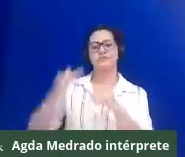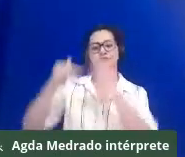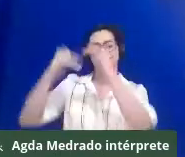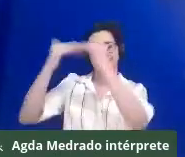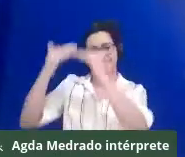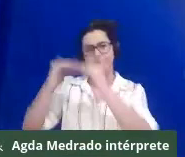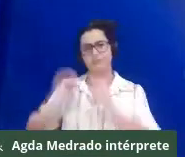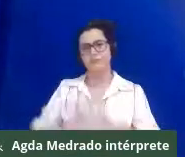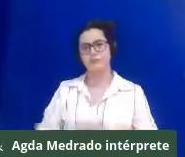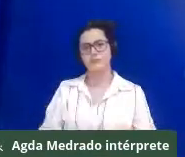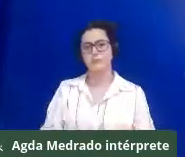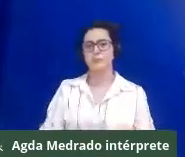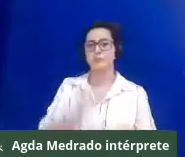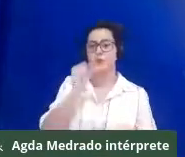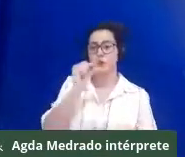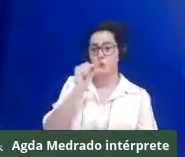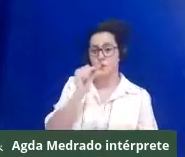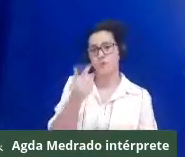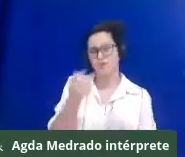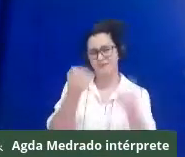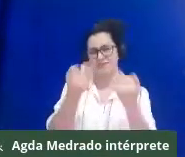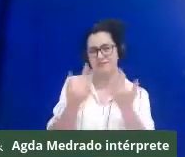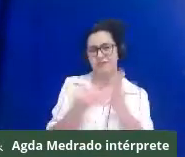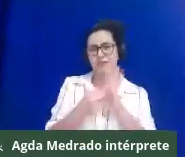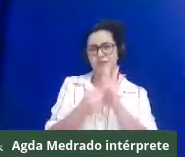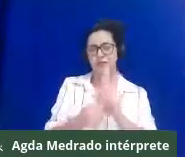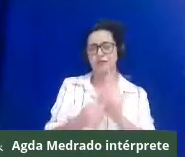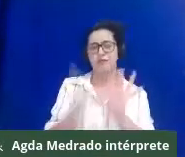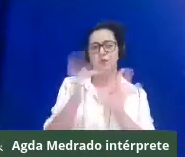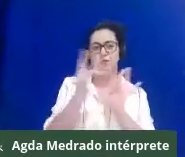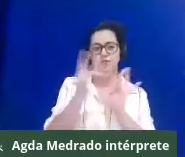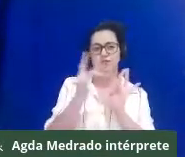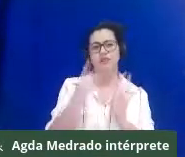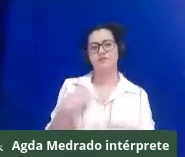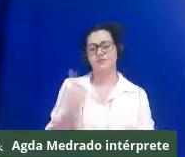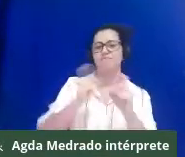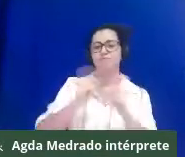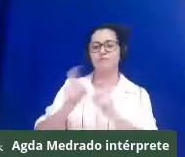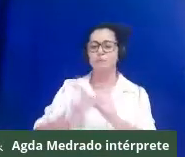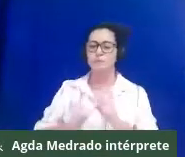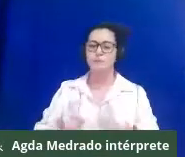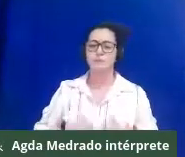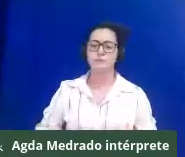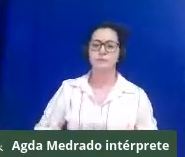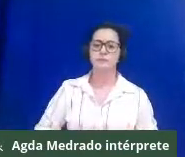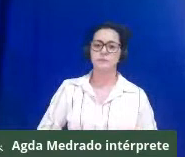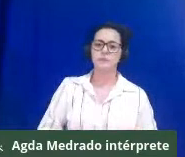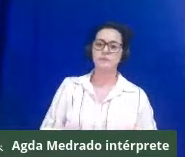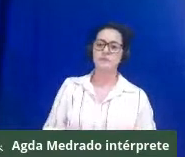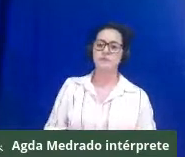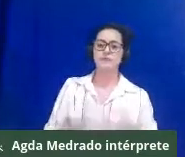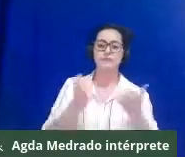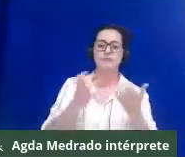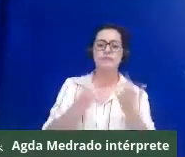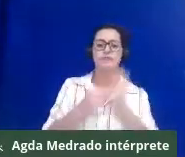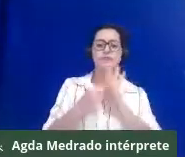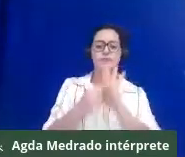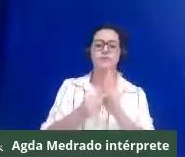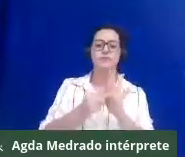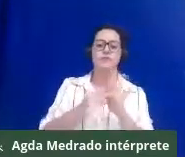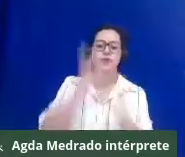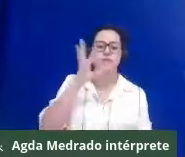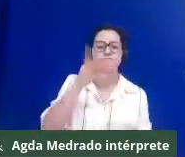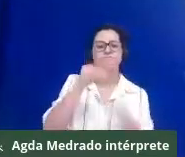contato da gente, que a gente puder continuar conversando. E aí, eu tentei fazer um pouco menor para garantir que a gente possa